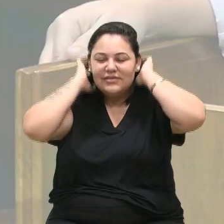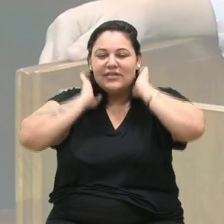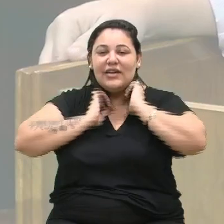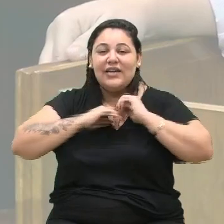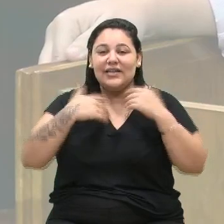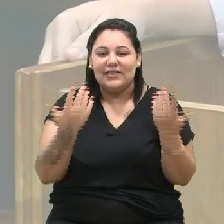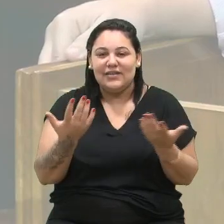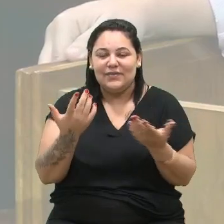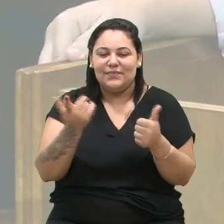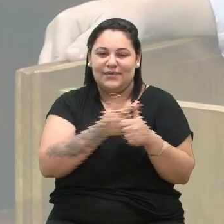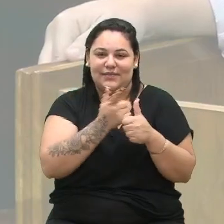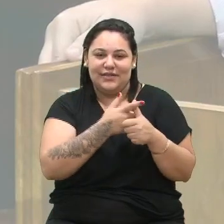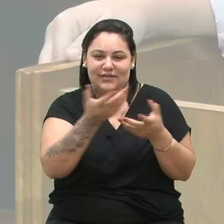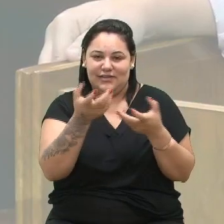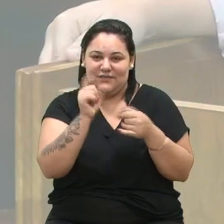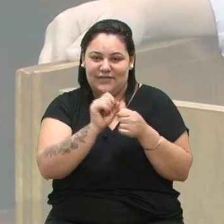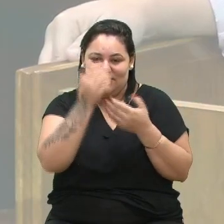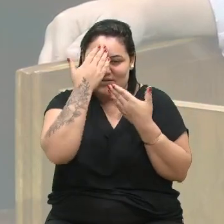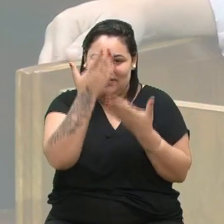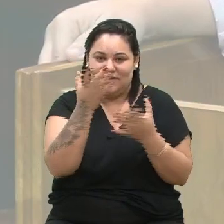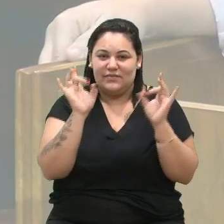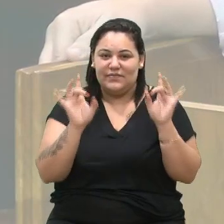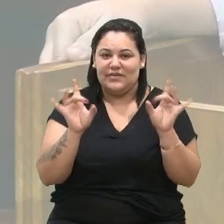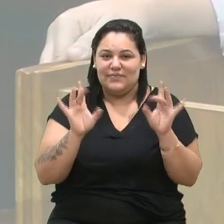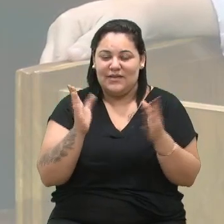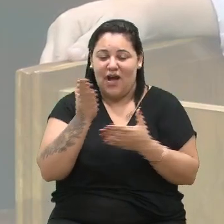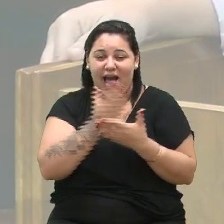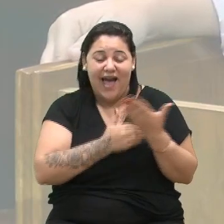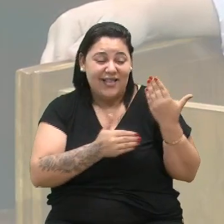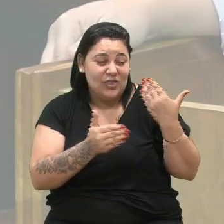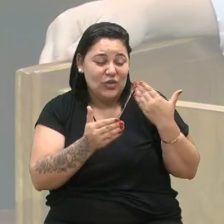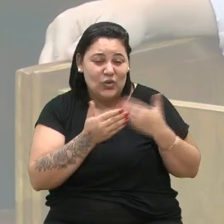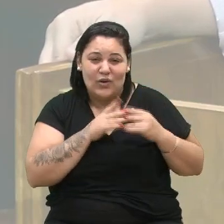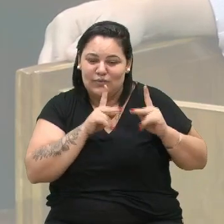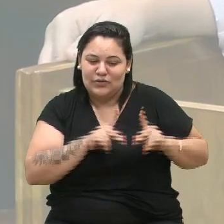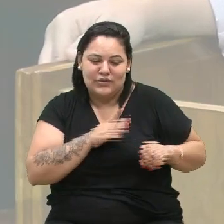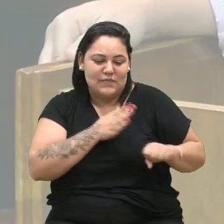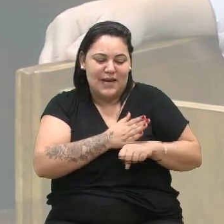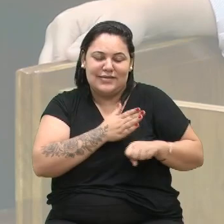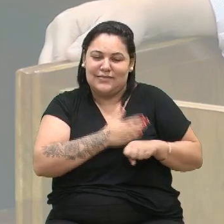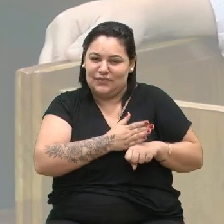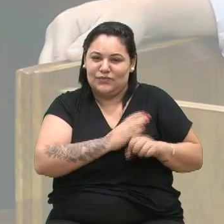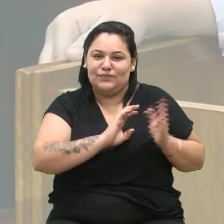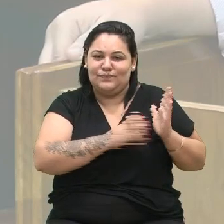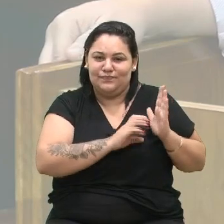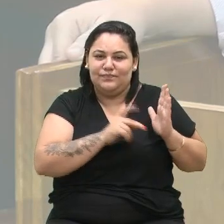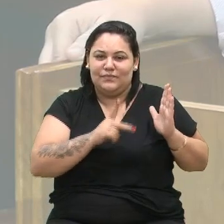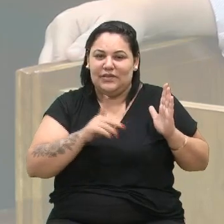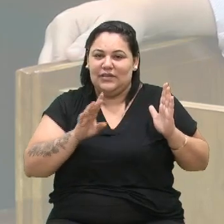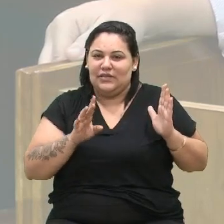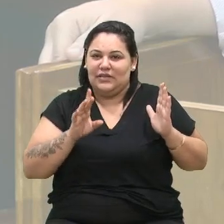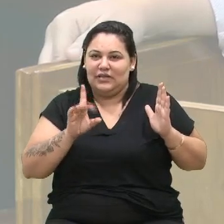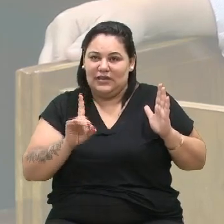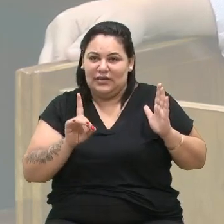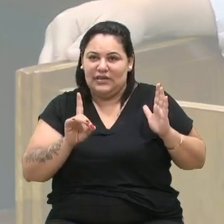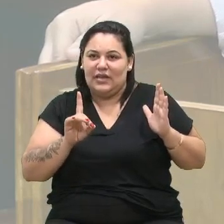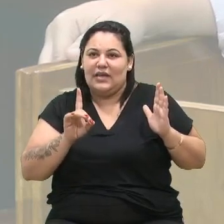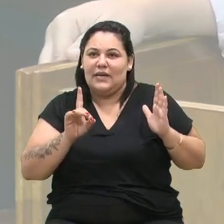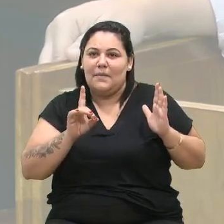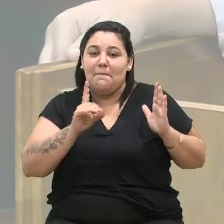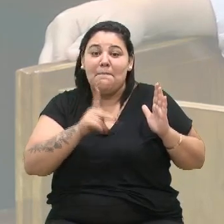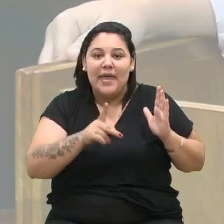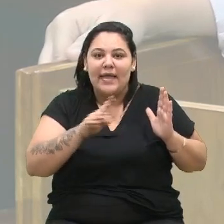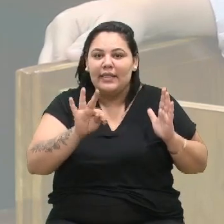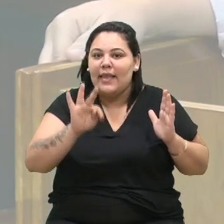fazer um agradecimento muito especial aqui a todos os filiados do PTB, que depois, então, virou o PRD, no